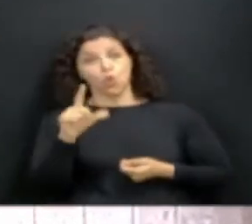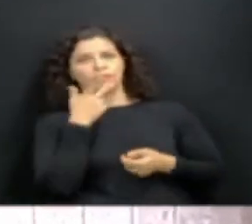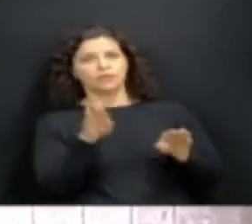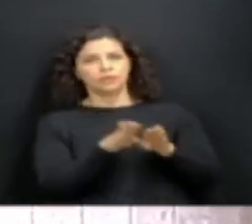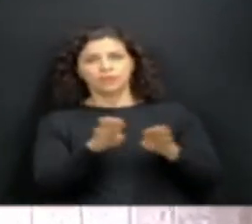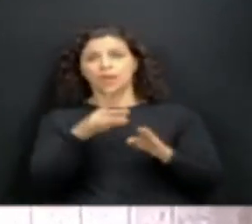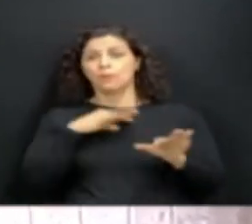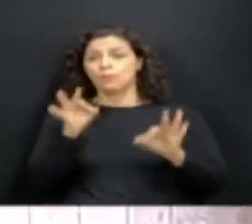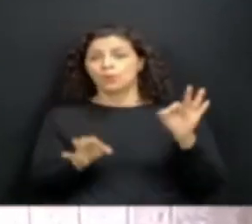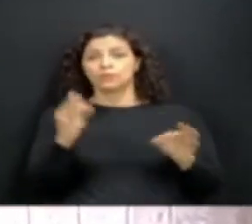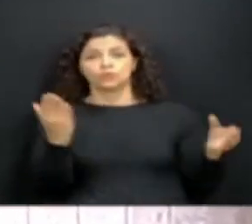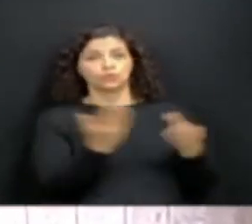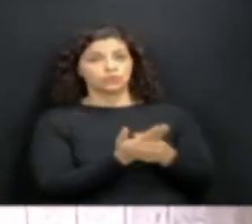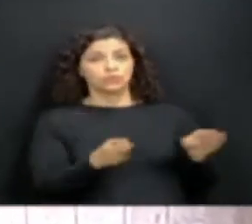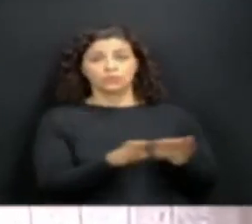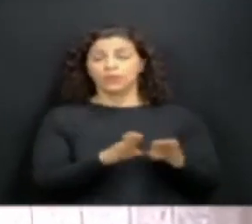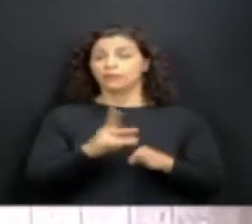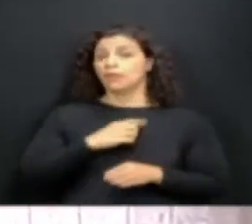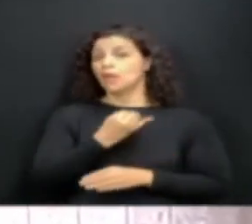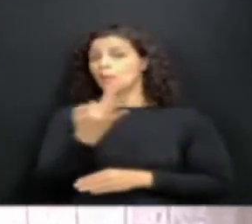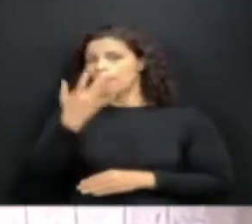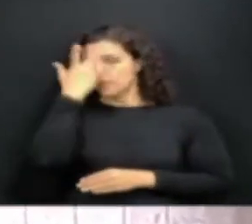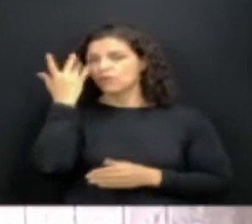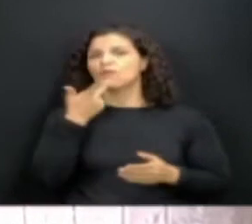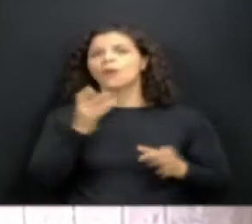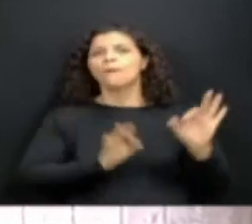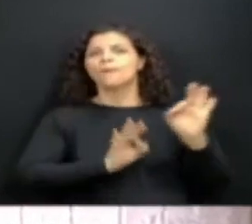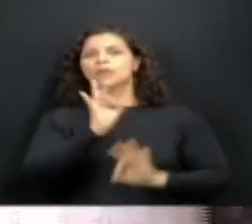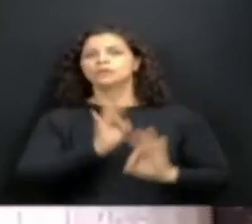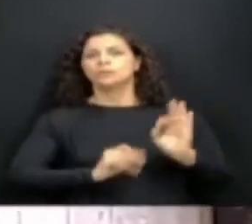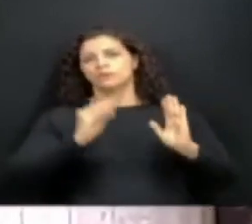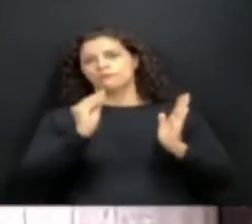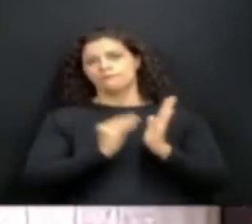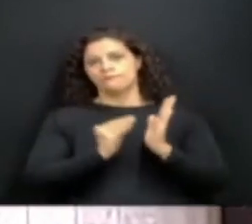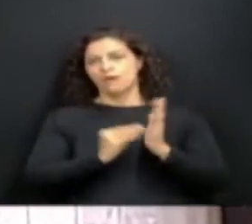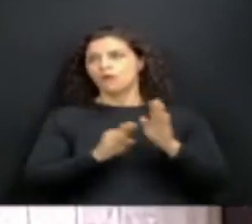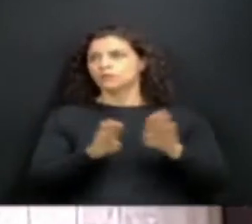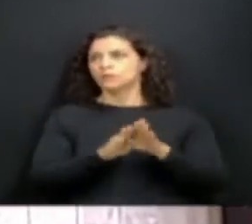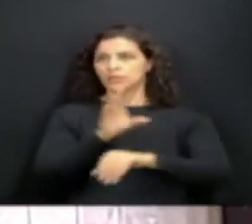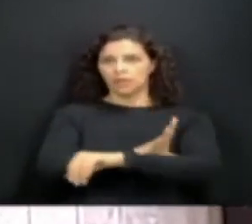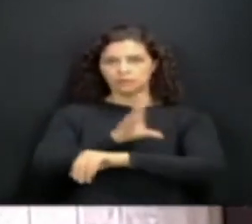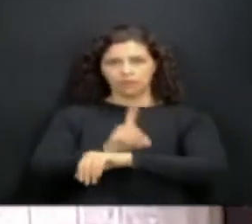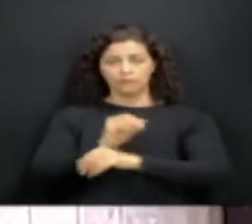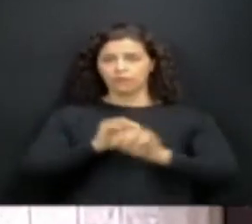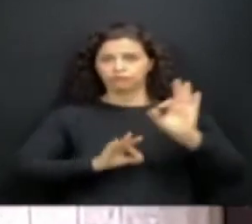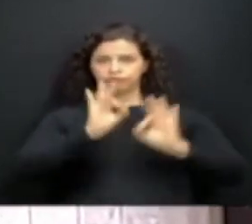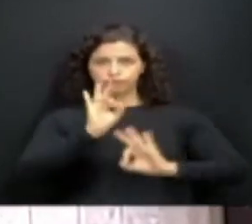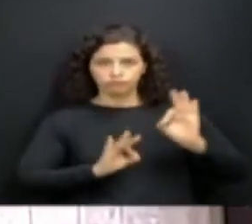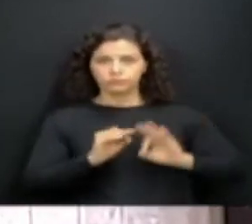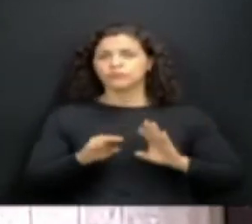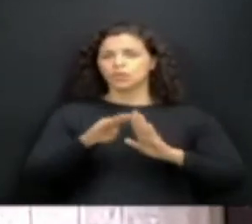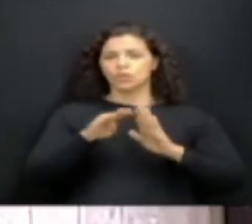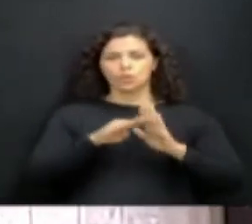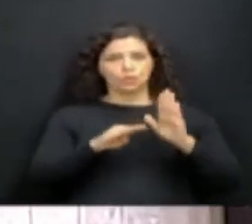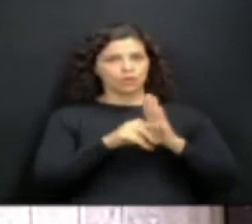judicial, e há quem diga que é só falta de planejamento por parte da Secretaria de Educação em um programa que